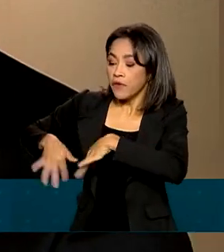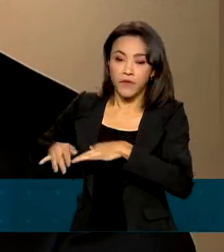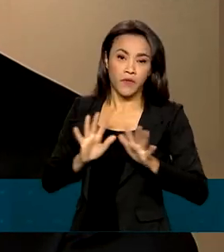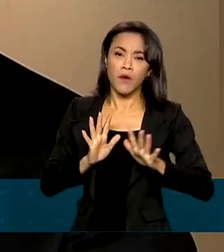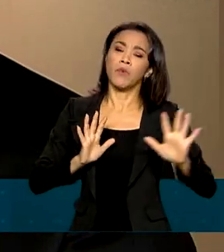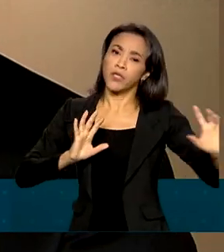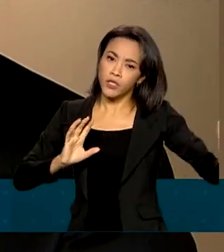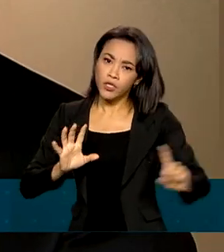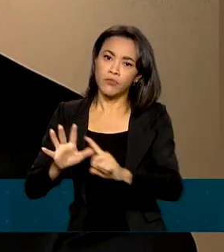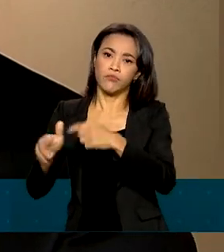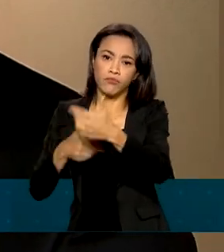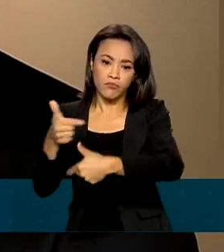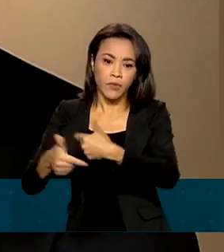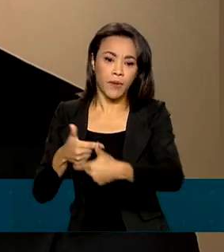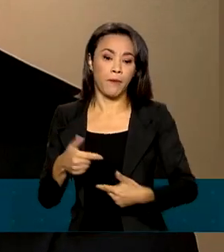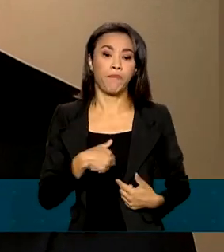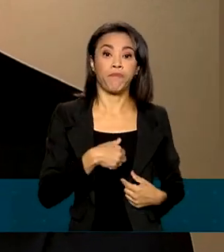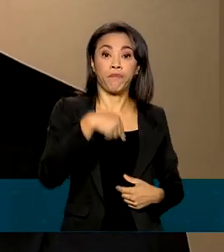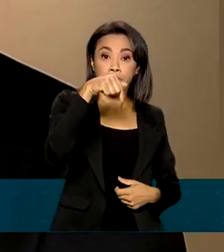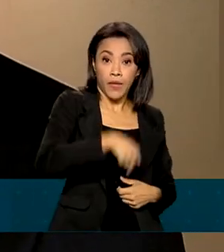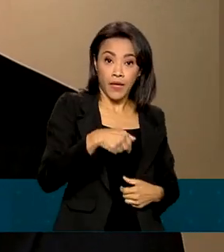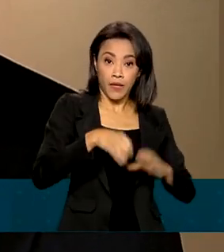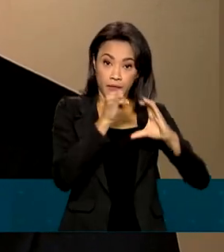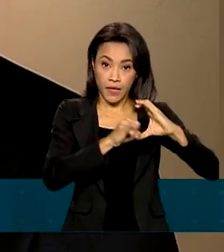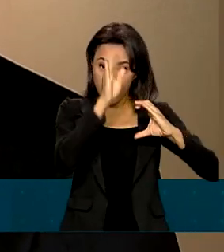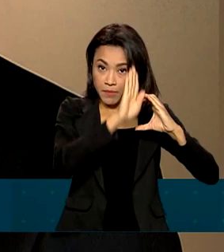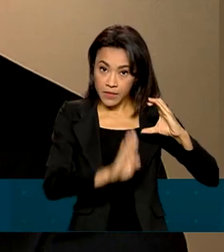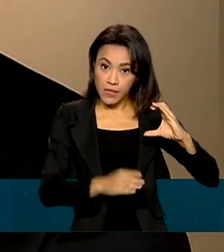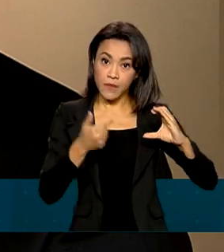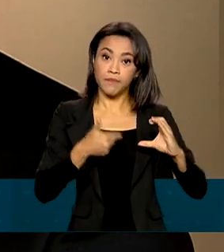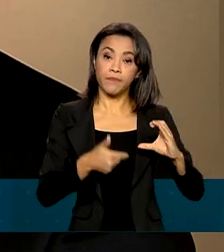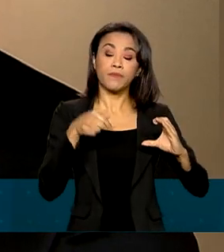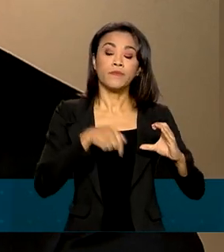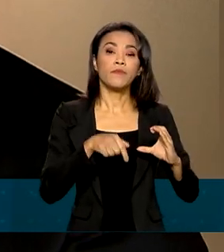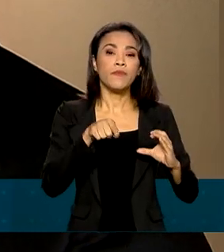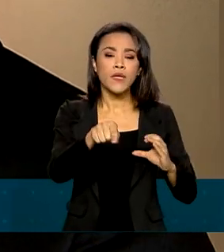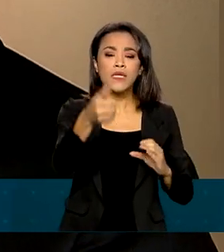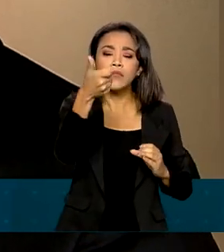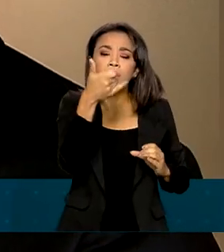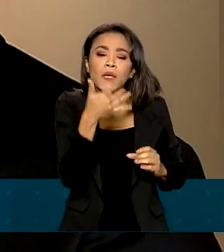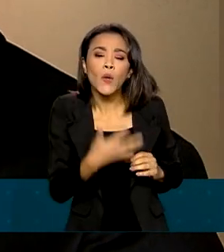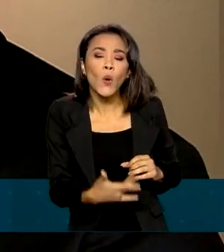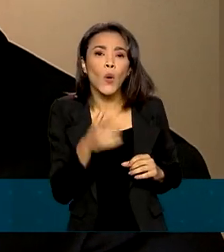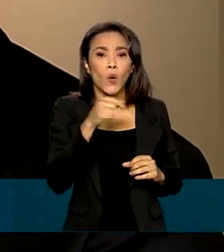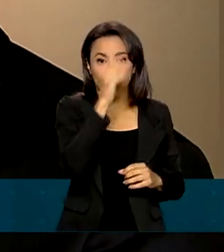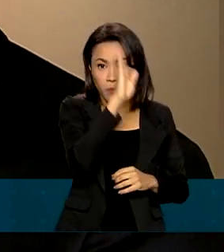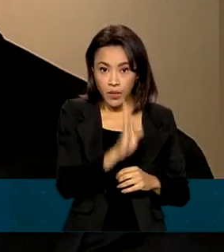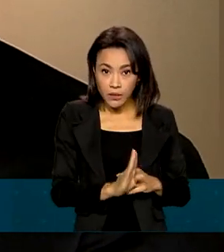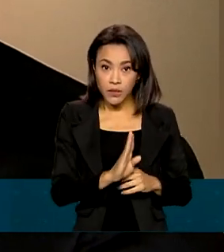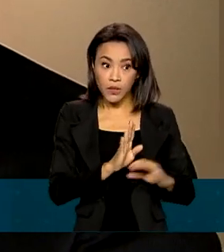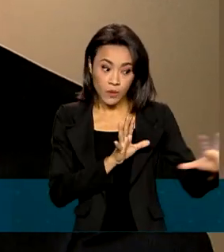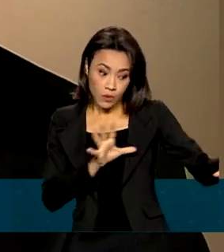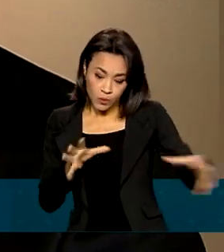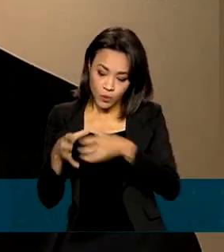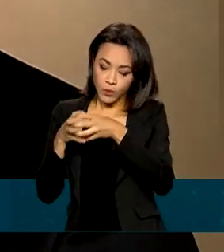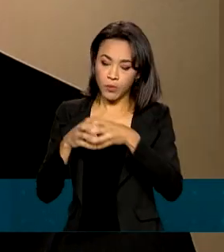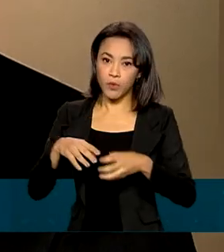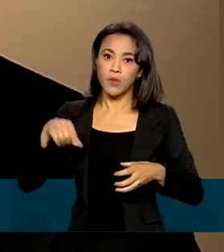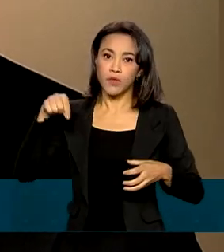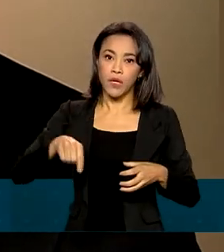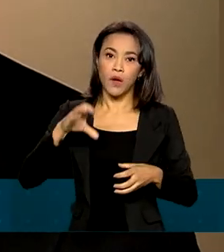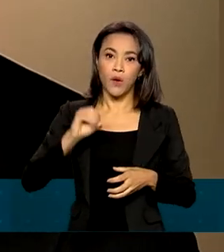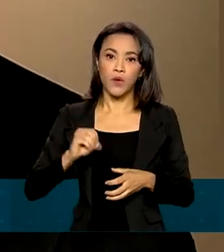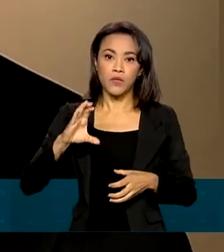Em entrevista à empresa Brasil de Comunicação, o chanceler Carlos França disse que a entrada do Brasil na organização vai